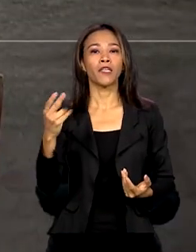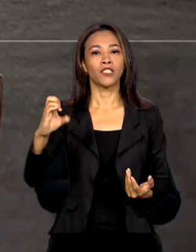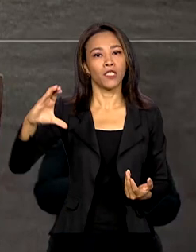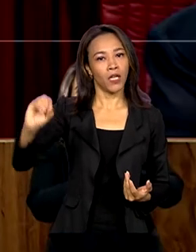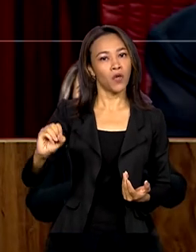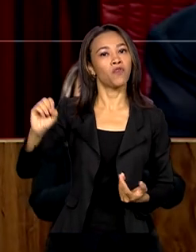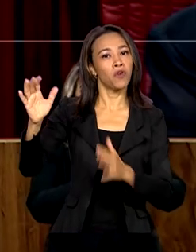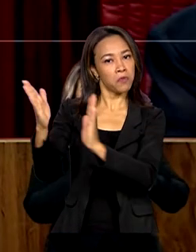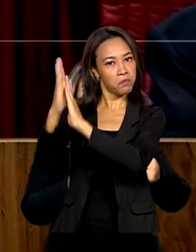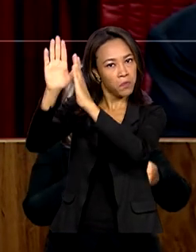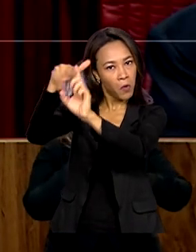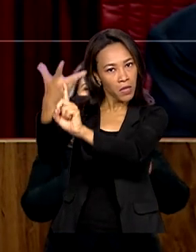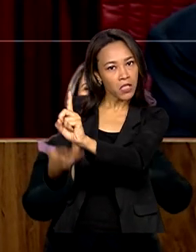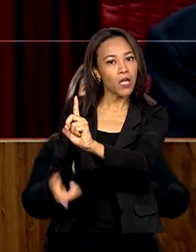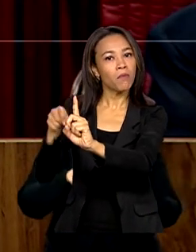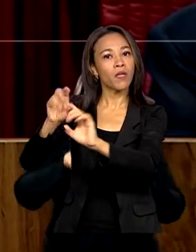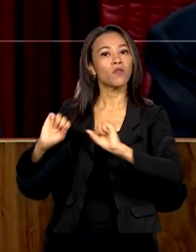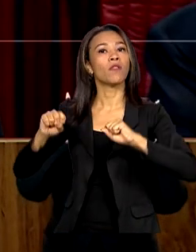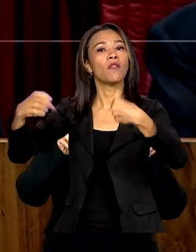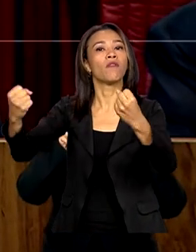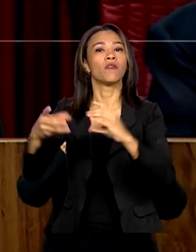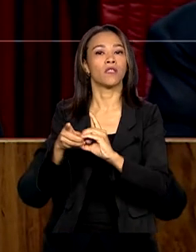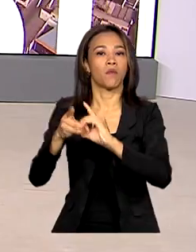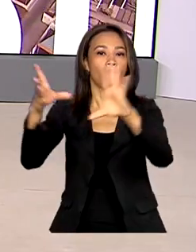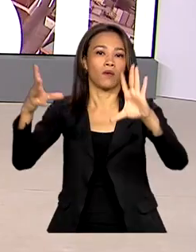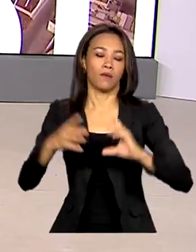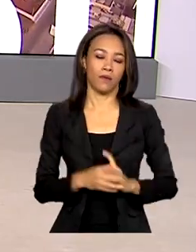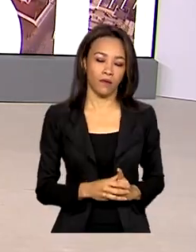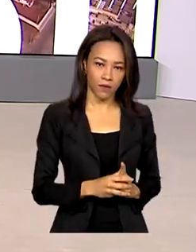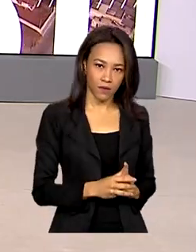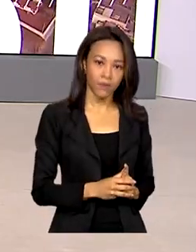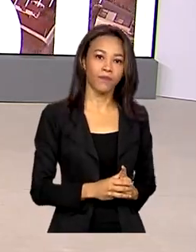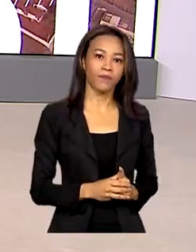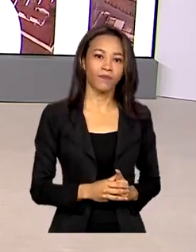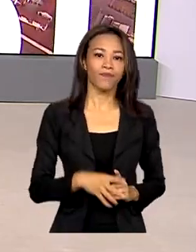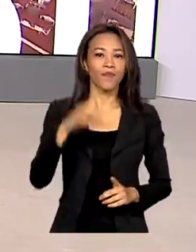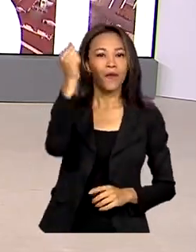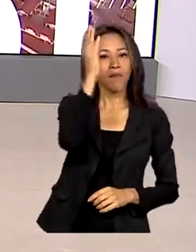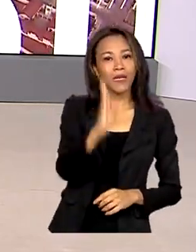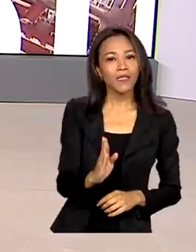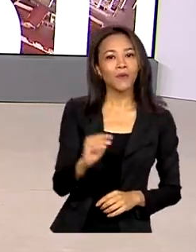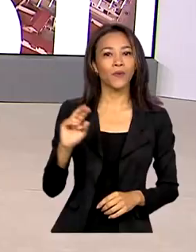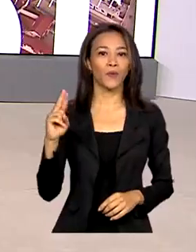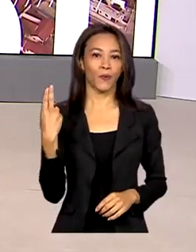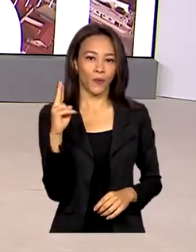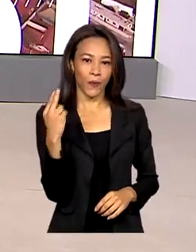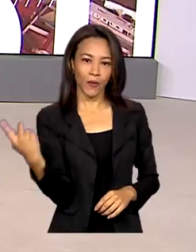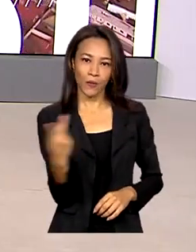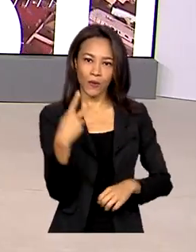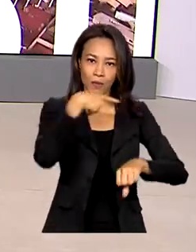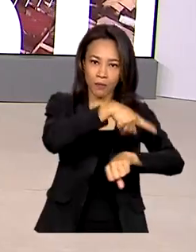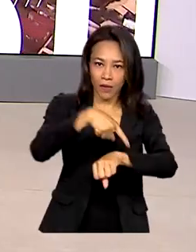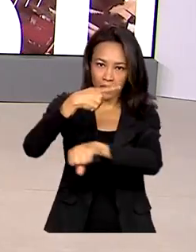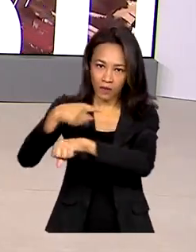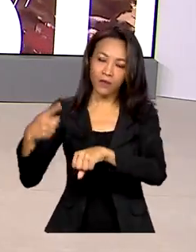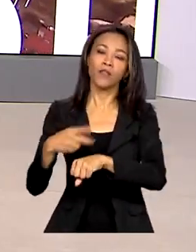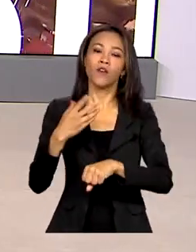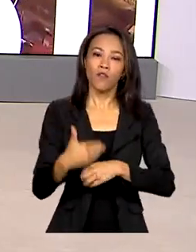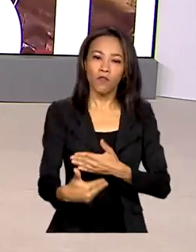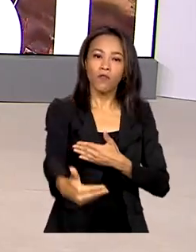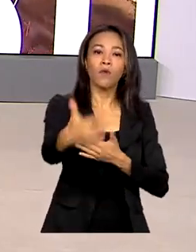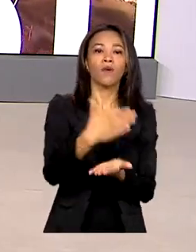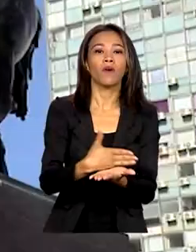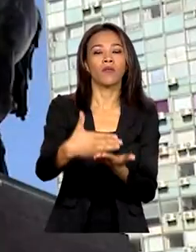instituições e na defesa pela democracia. Brasil e Uruguai vão iniciar projetos no setor de